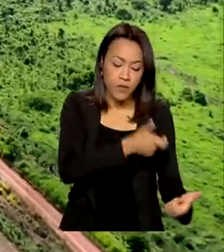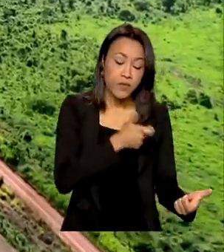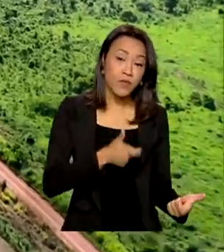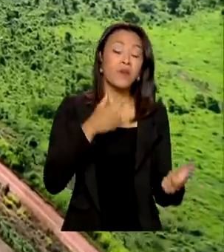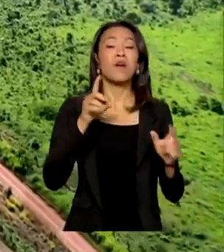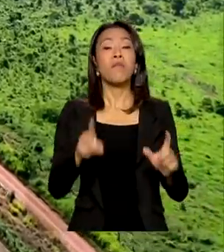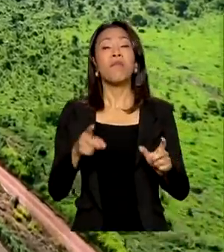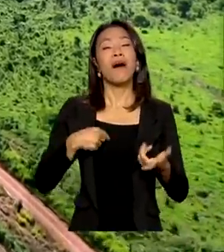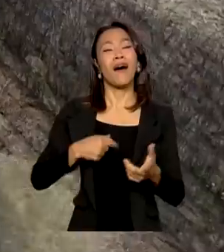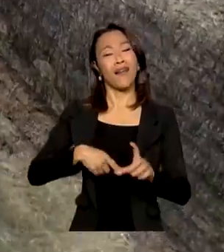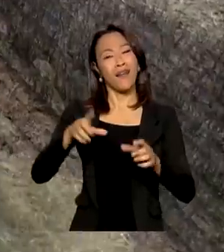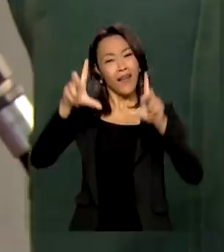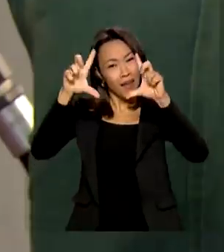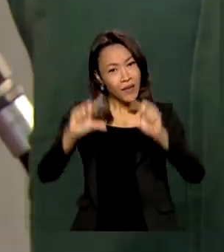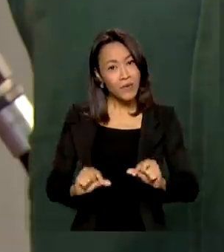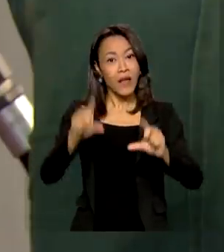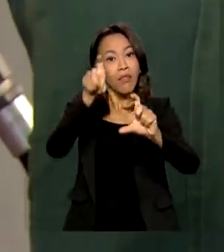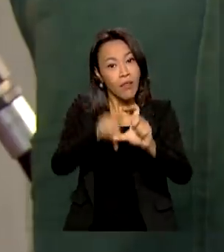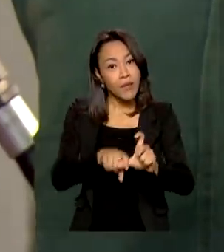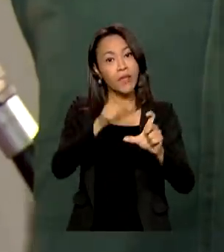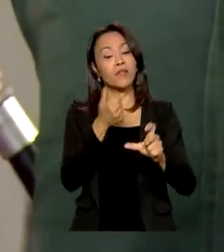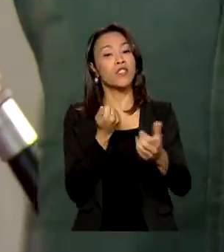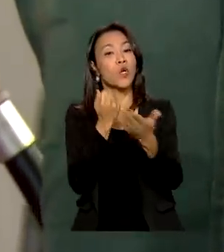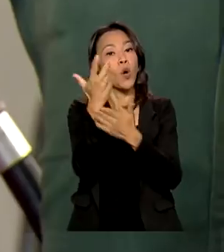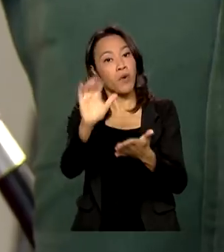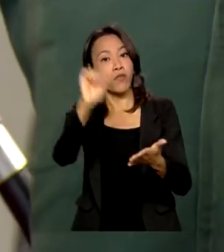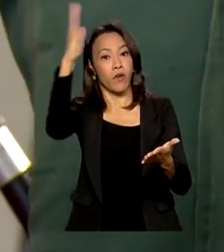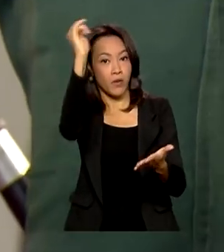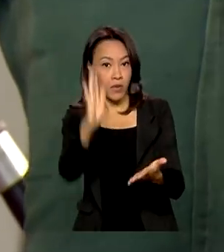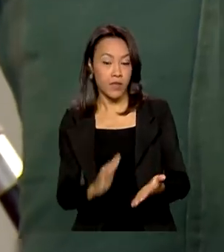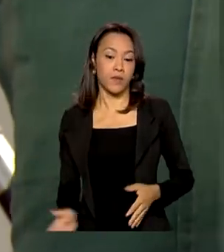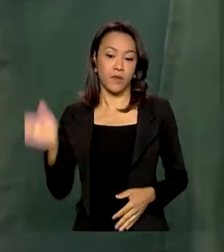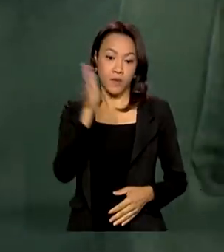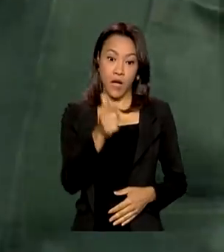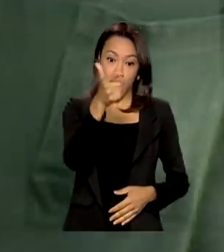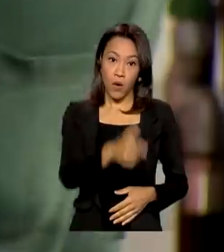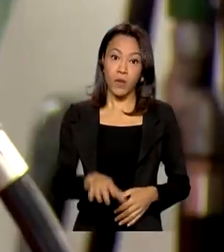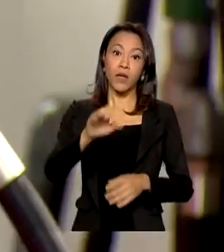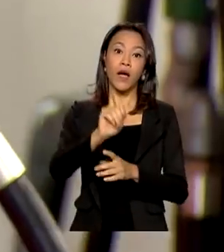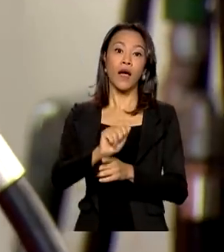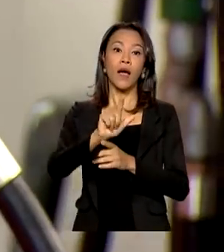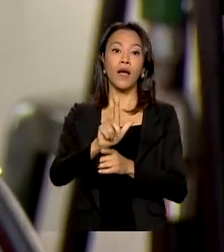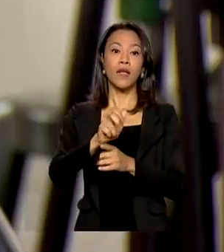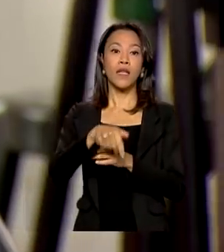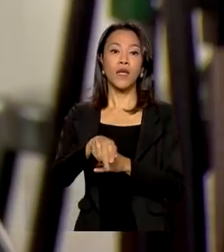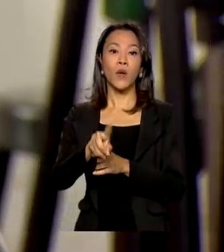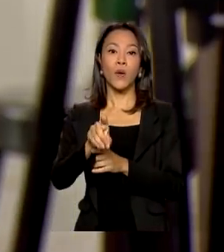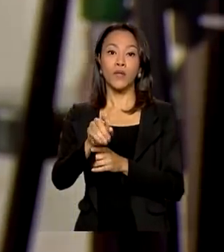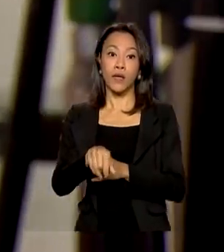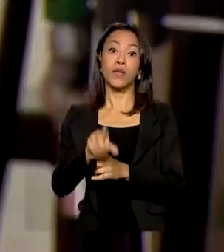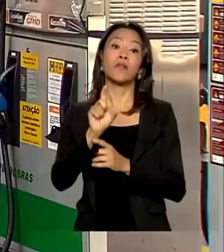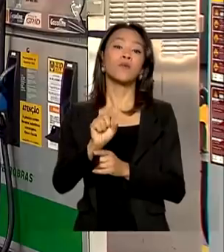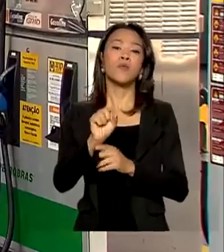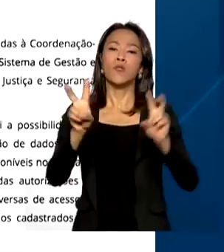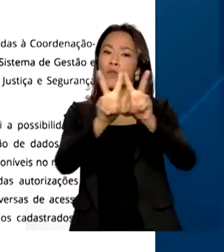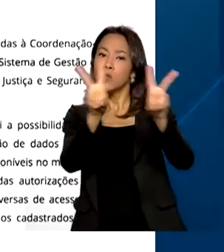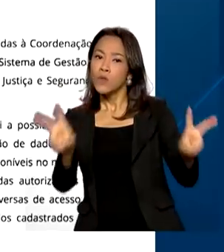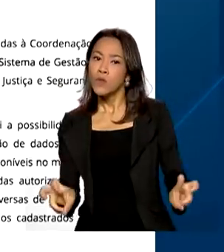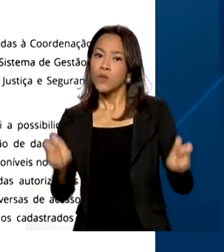do insumo importado. Sancionada a lei que prevê a alíquota fixa de ICMS sobre os combustíveis.